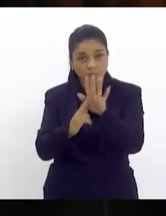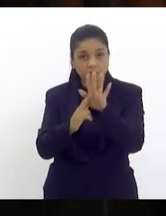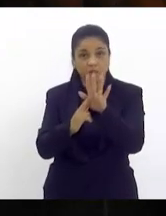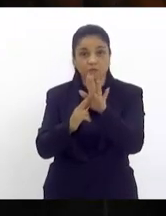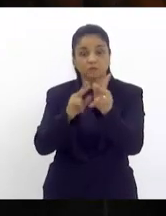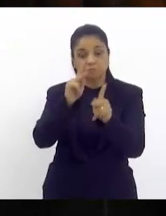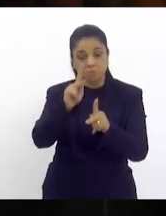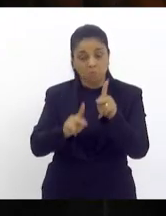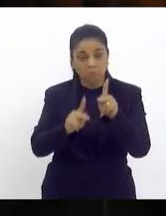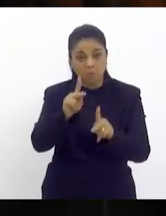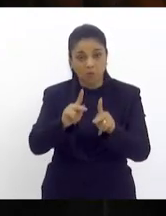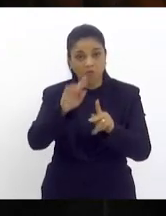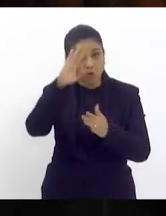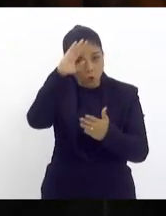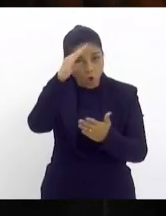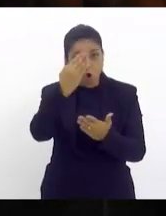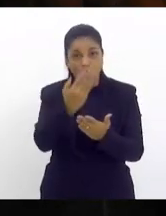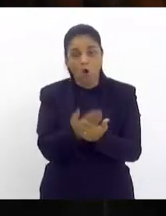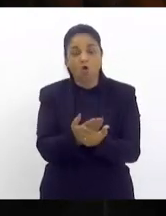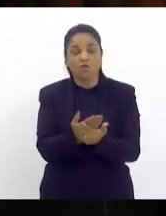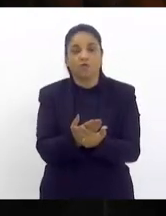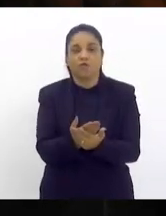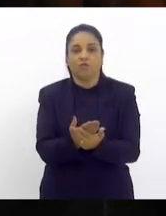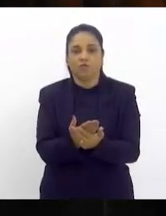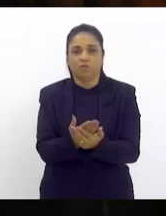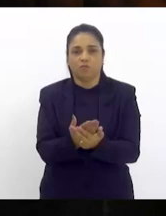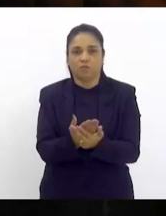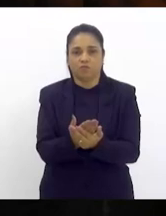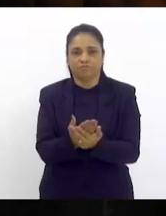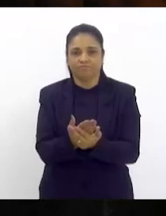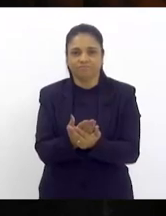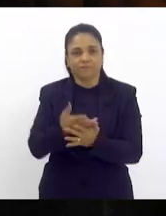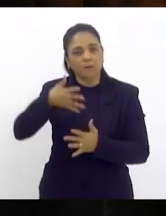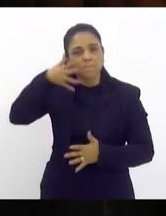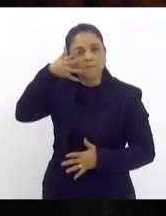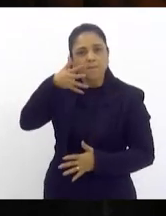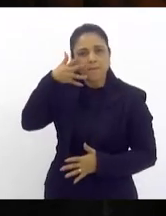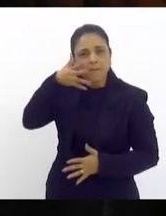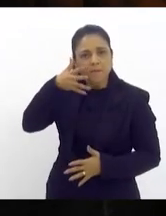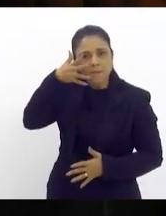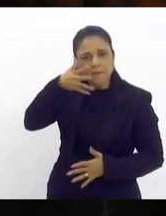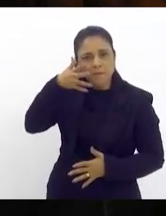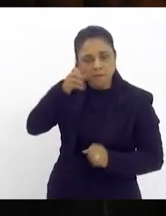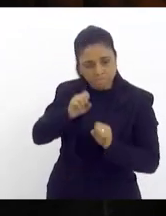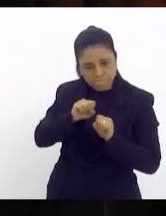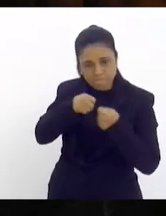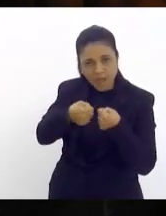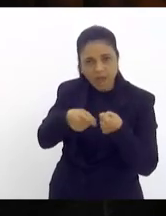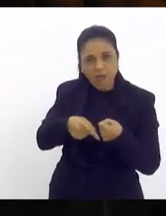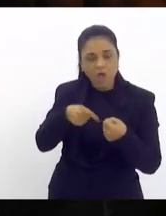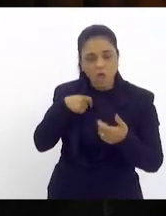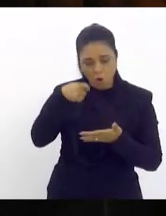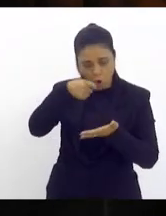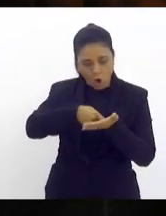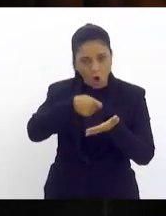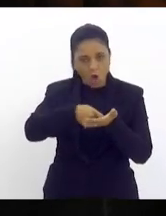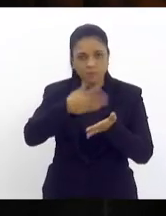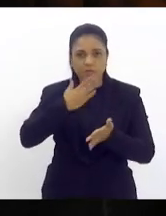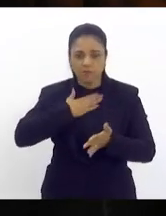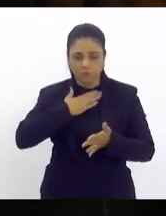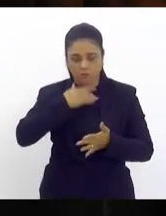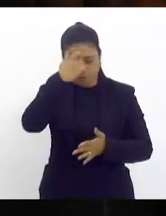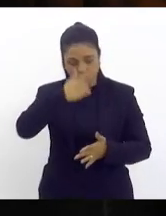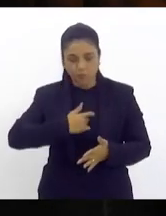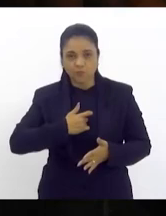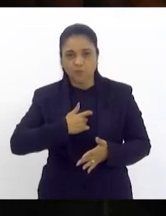confiaram na gente para poder falar por elas então é nessa obrigação que eu me vejo aqui então